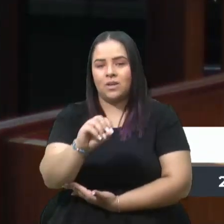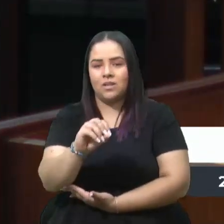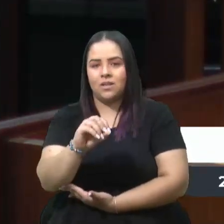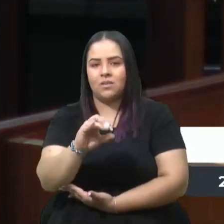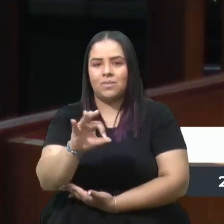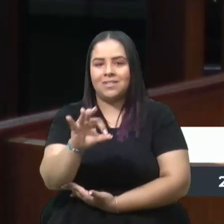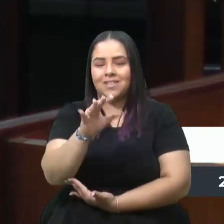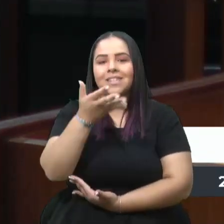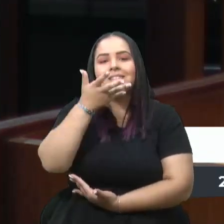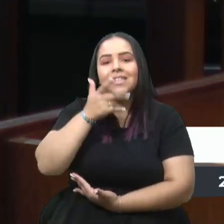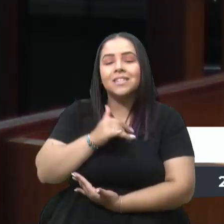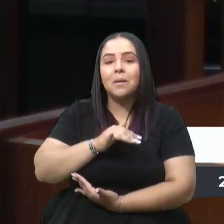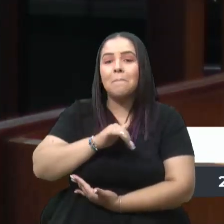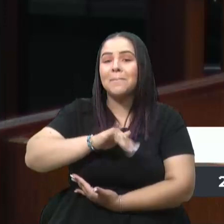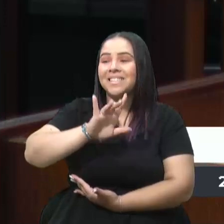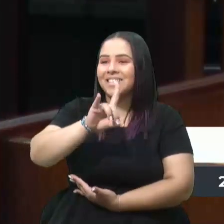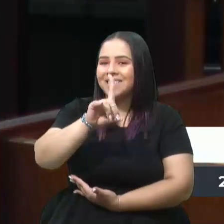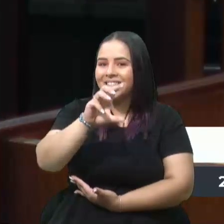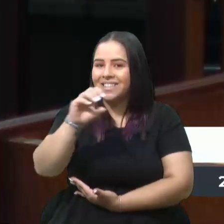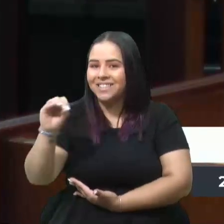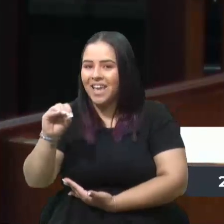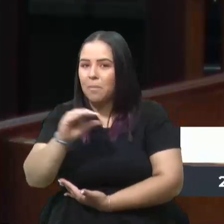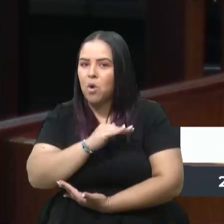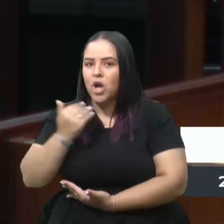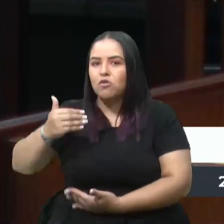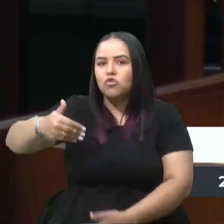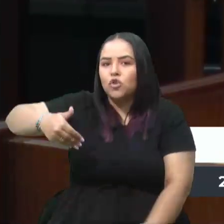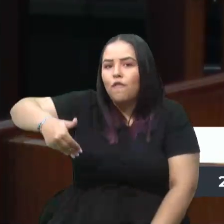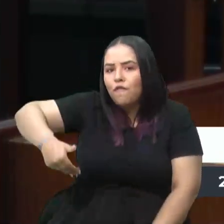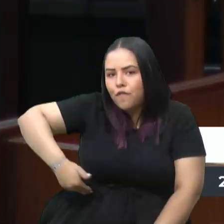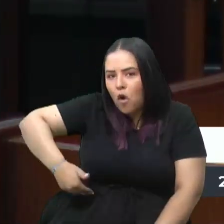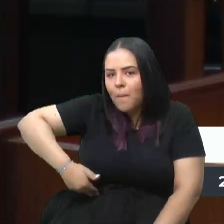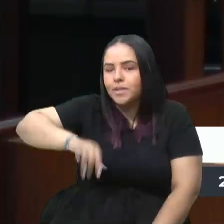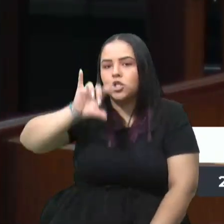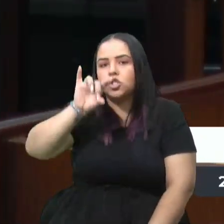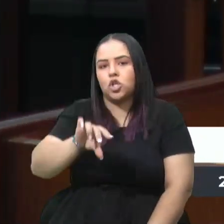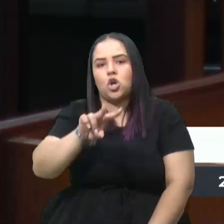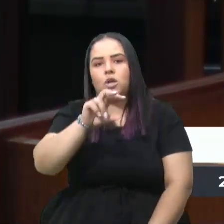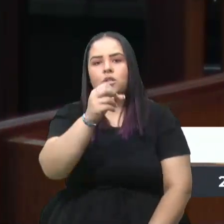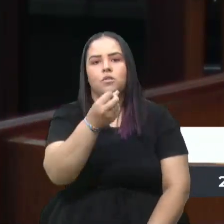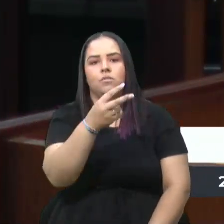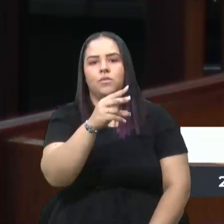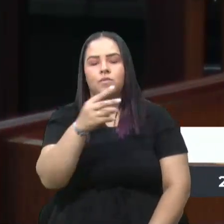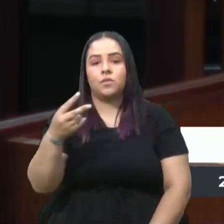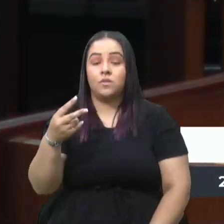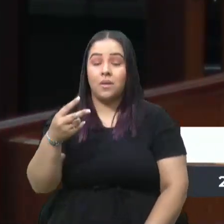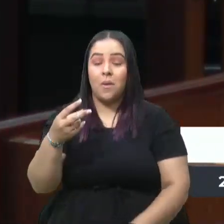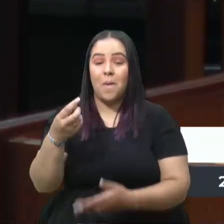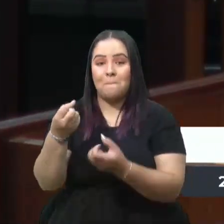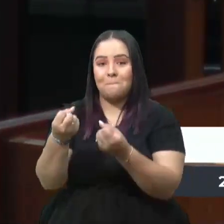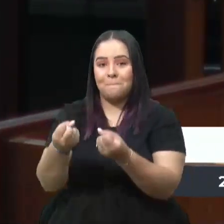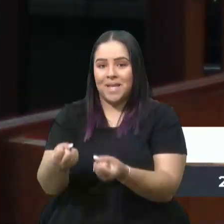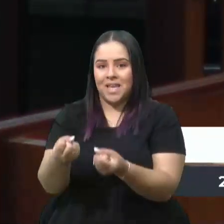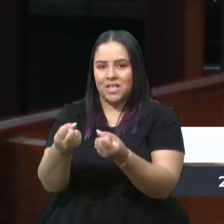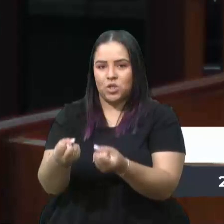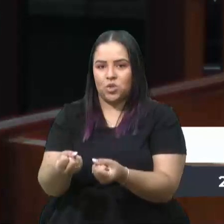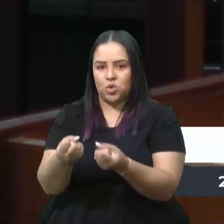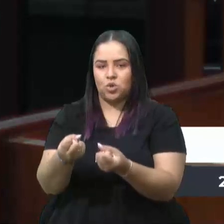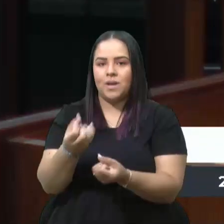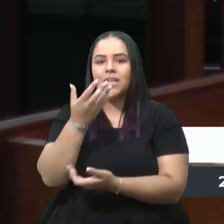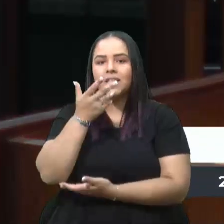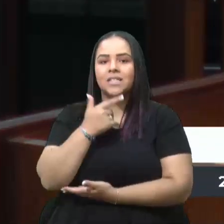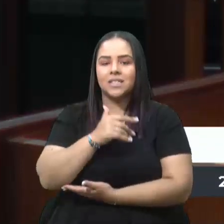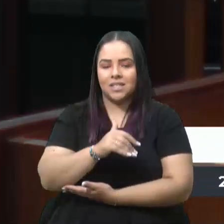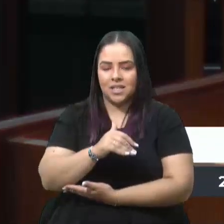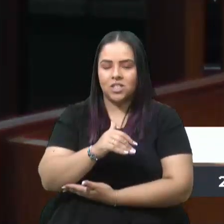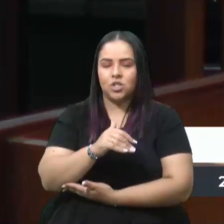somente em 2022. O peso de uma criança de 4 anos equivale